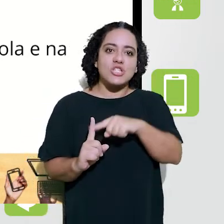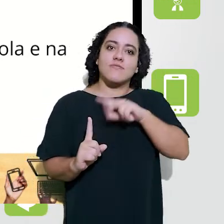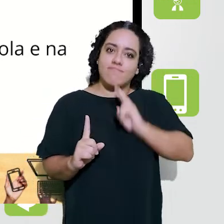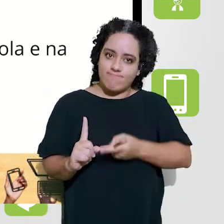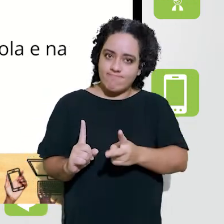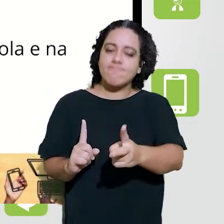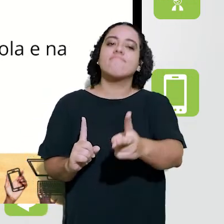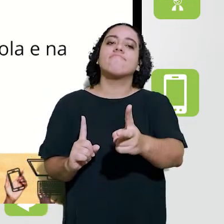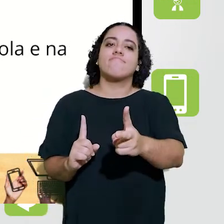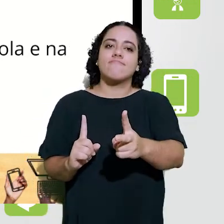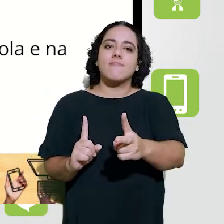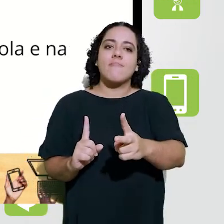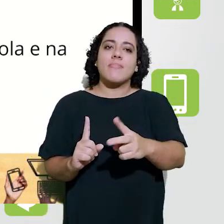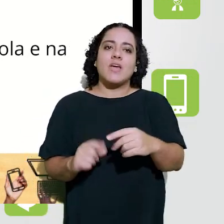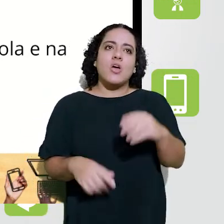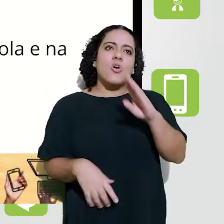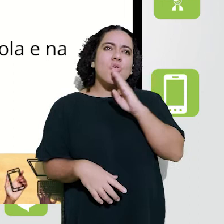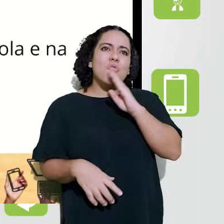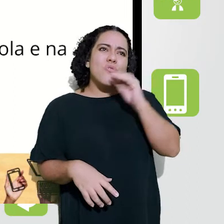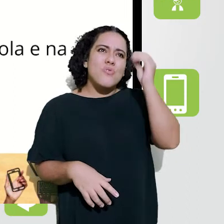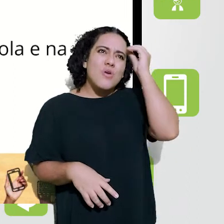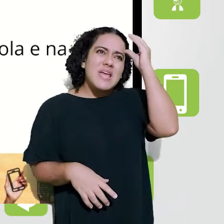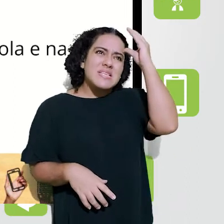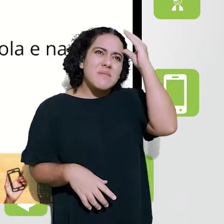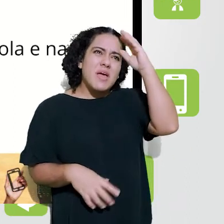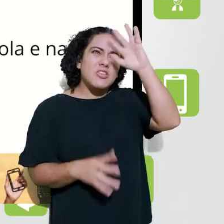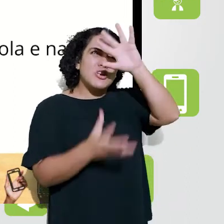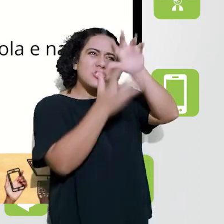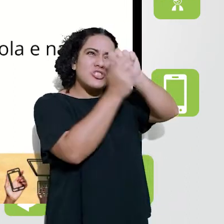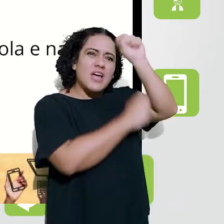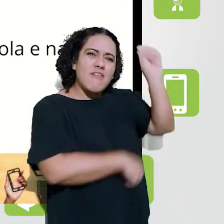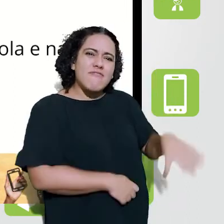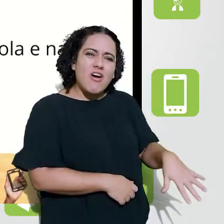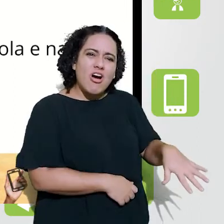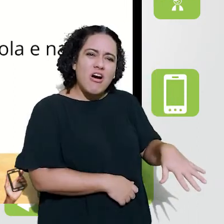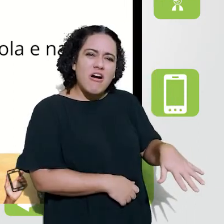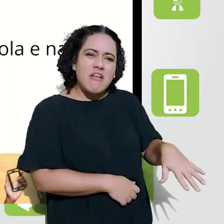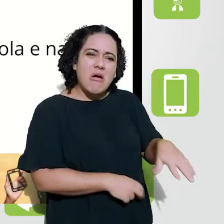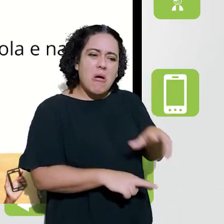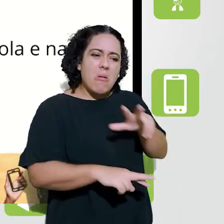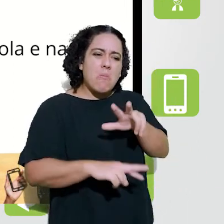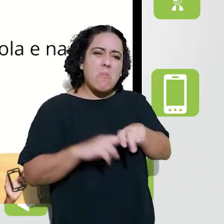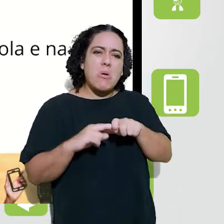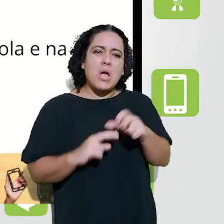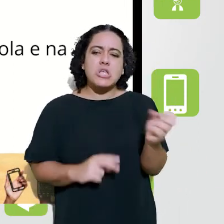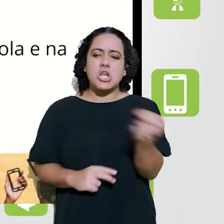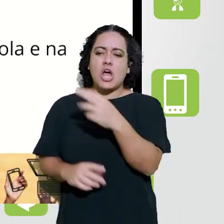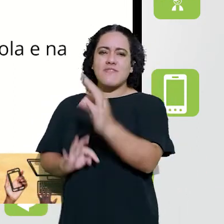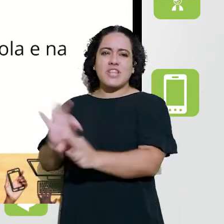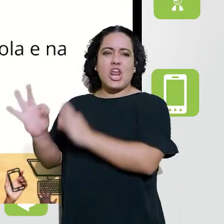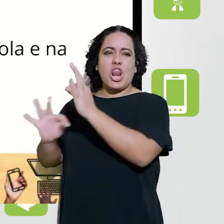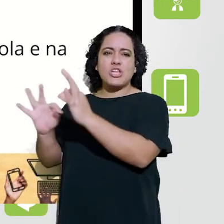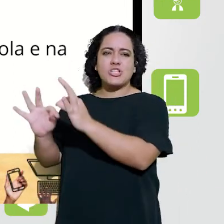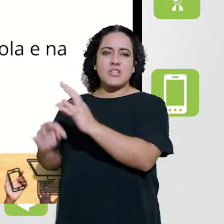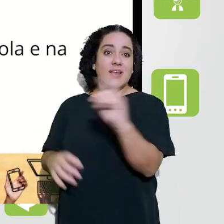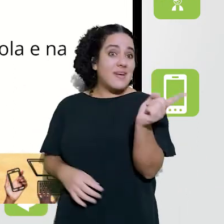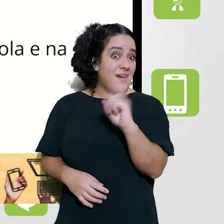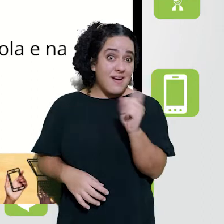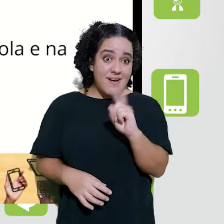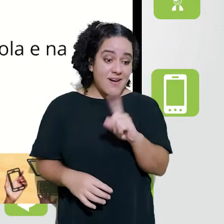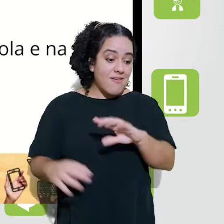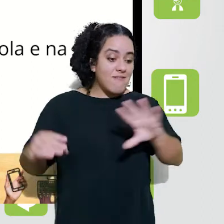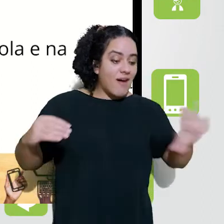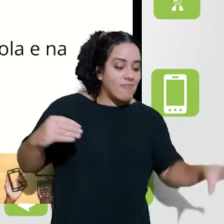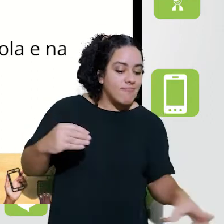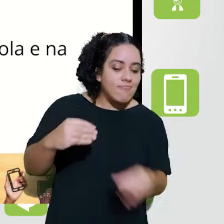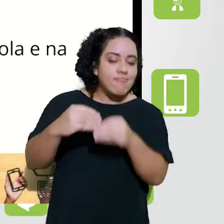preserva aquilo que é importante, tem metodologias que são importantes. O conhecimento não está aí para ser jogado fora, desprezado, em função